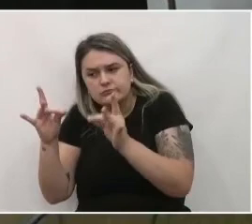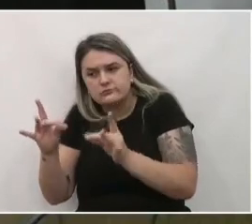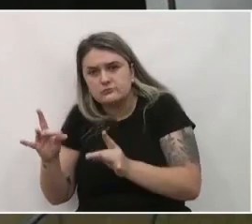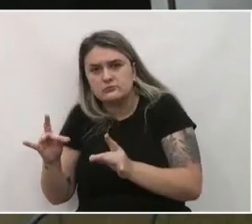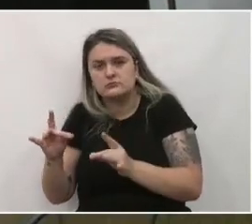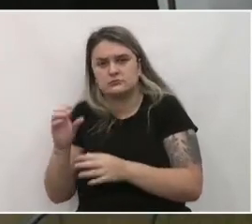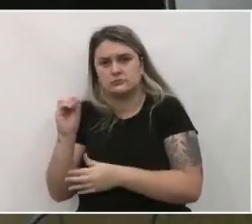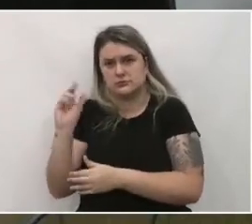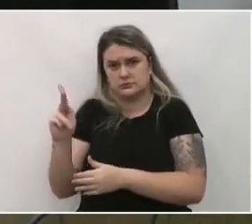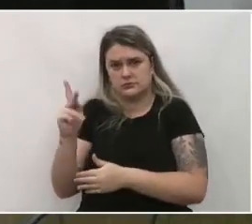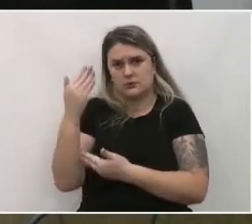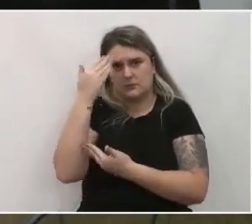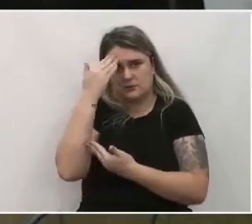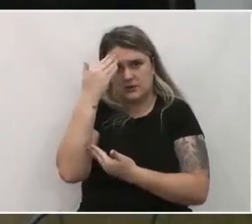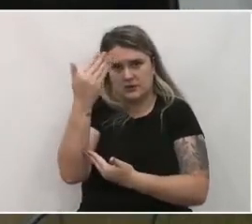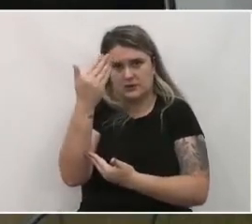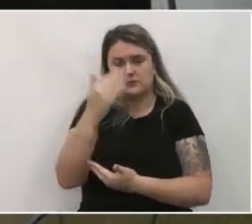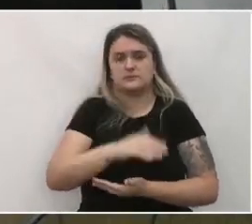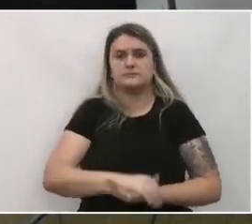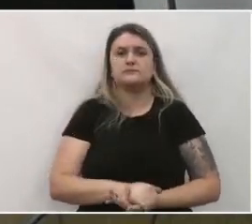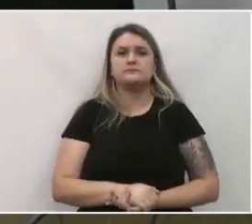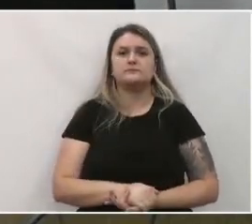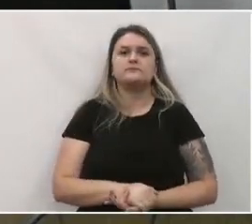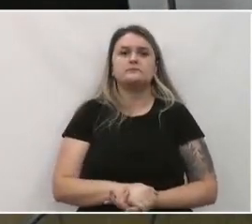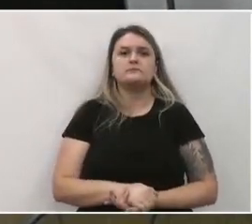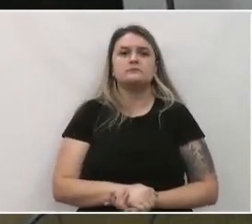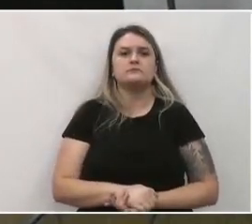caso. Tudo bem. Tá bom? Muito obrigada. viu? Obrigada.